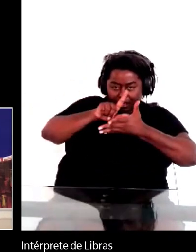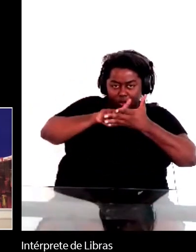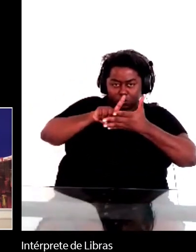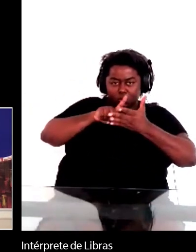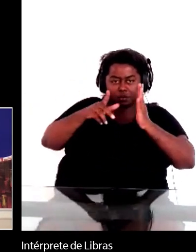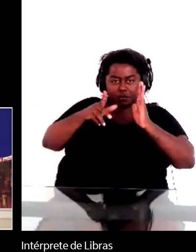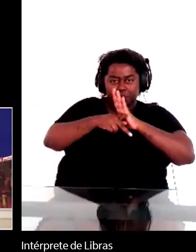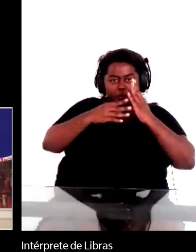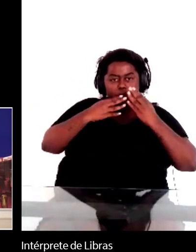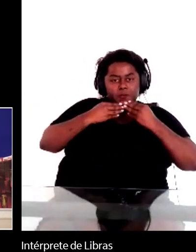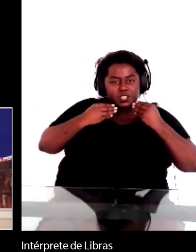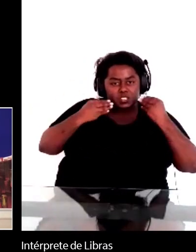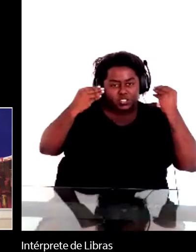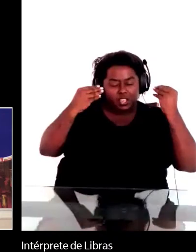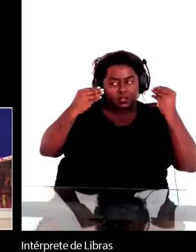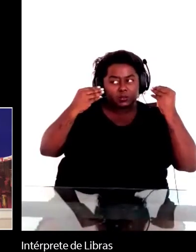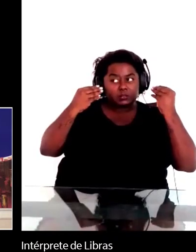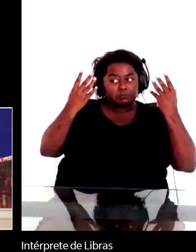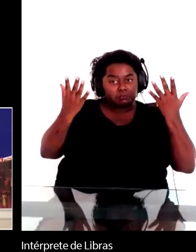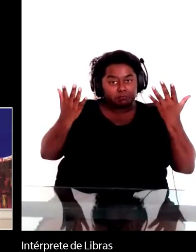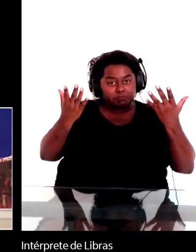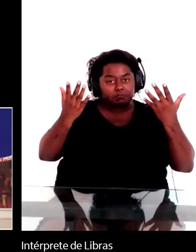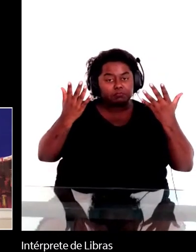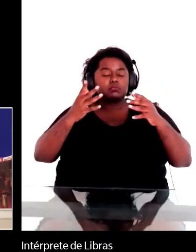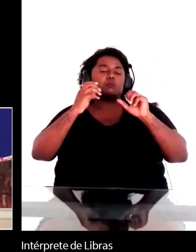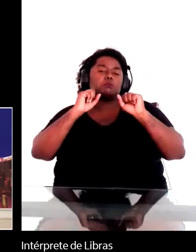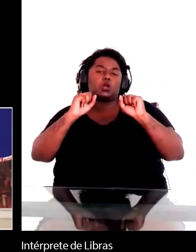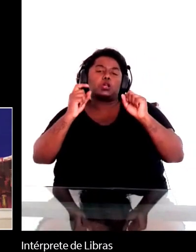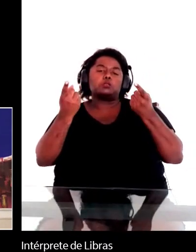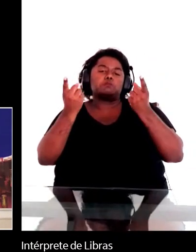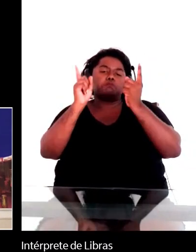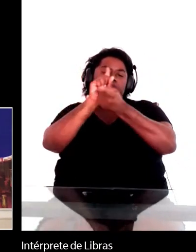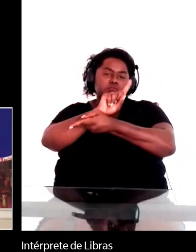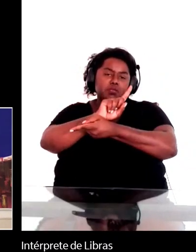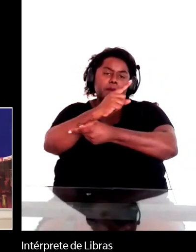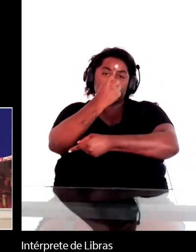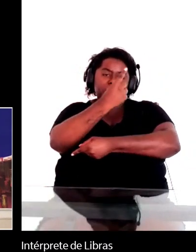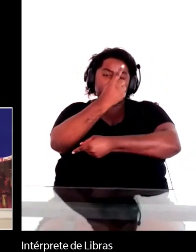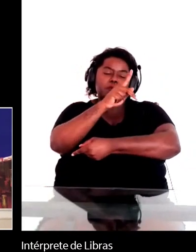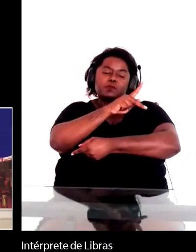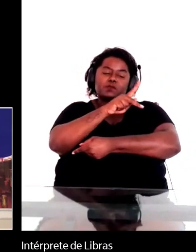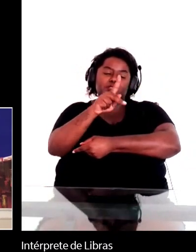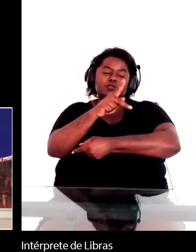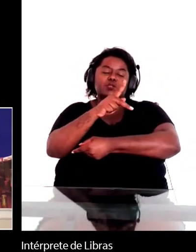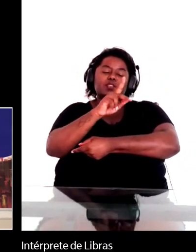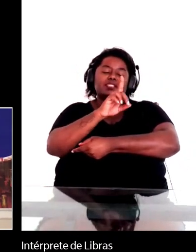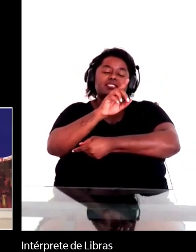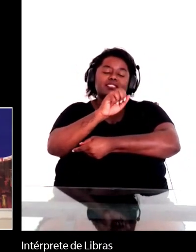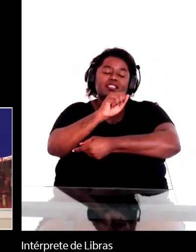bom podemos inverter agora professor David Jackson começamos com a sua resposta